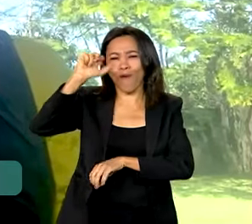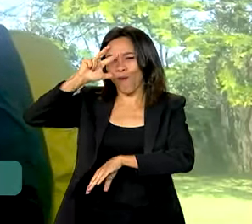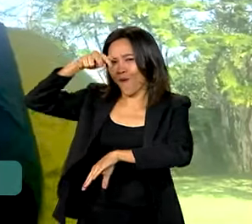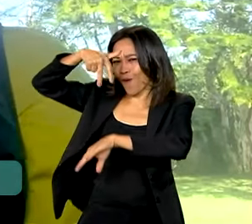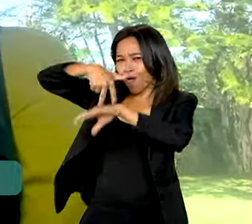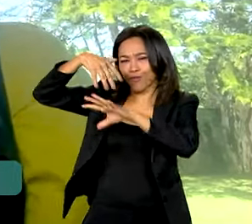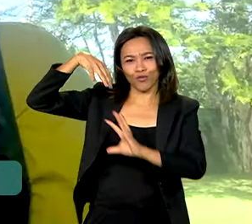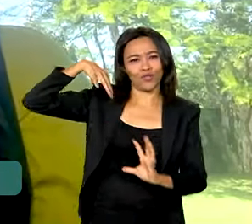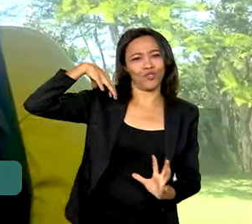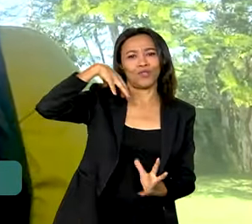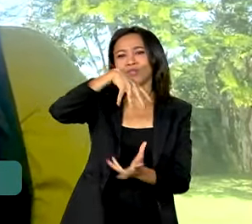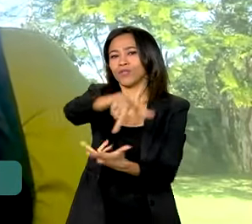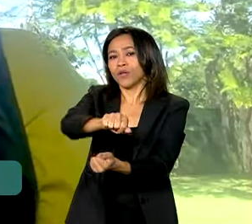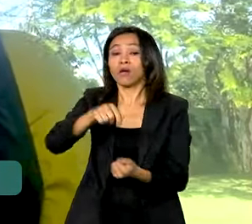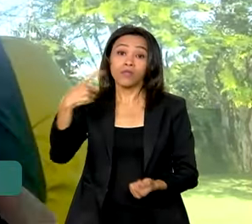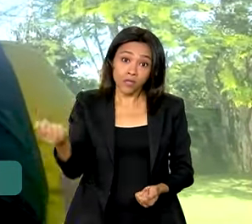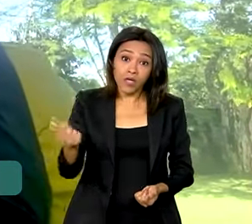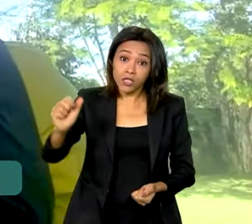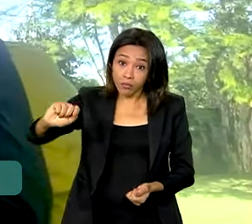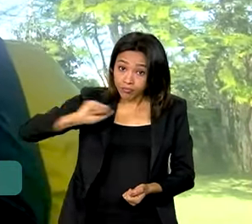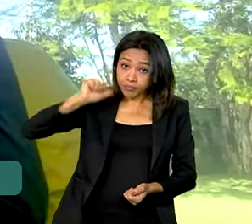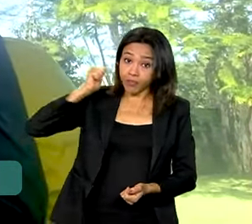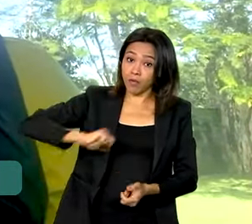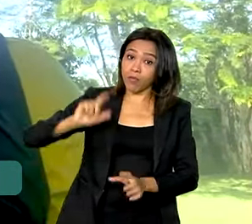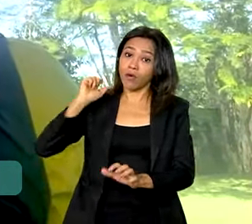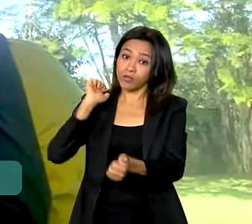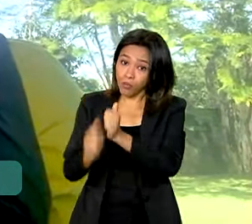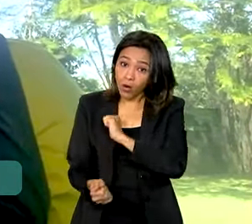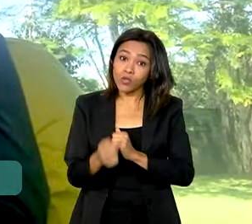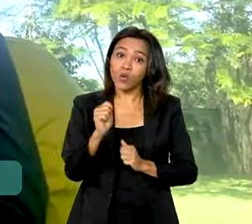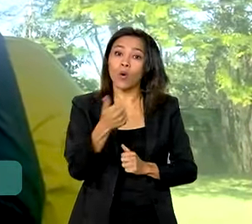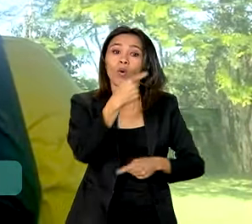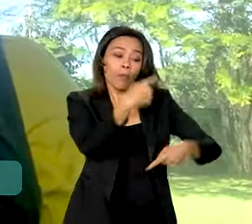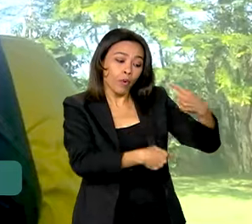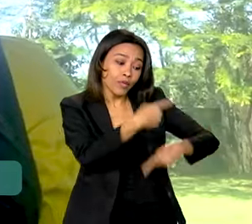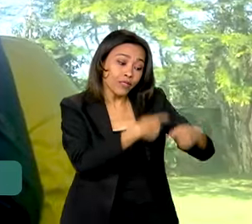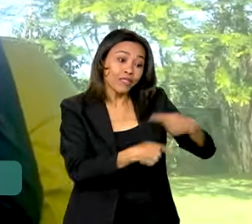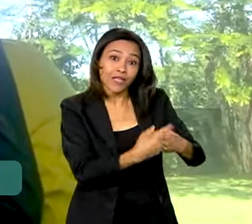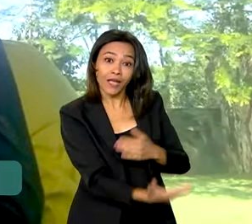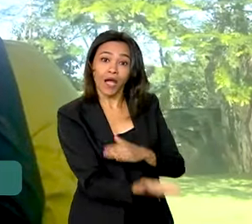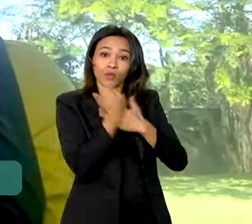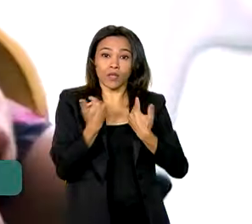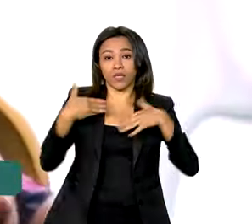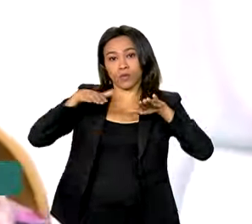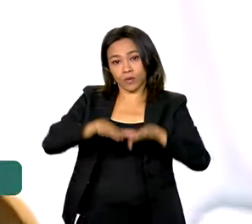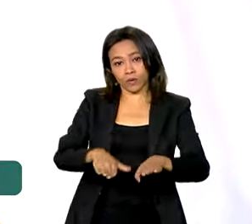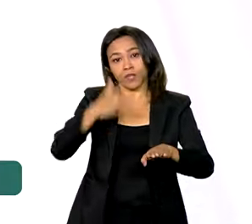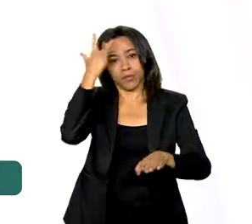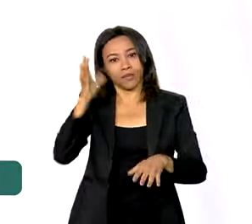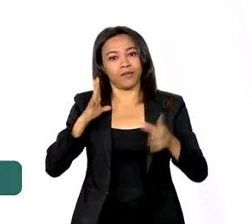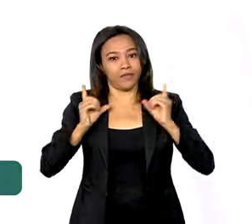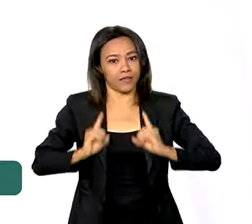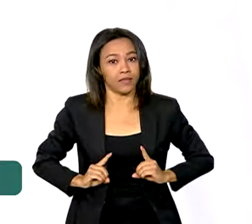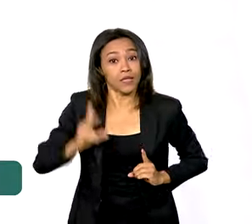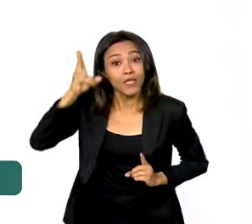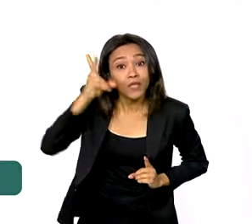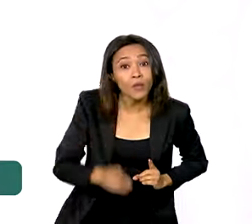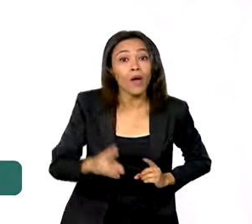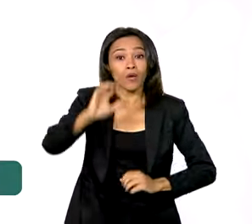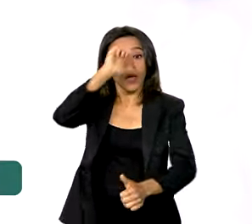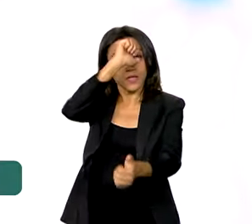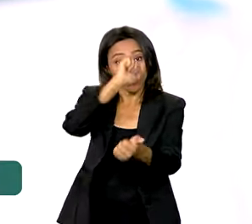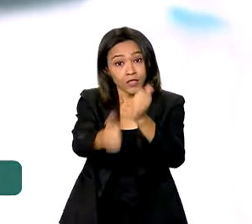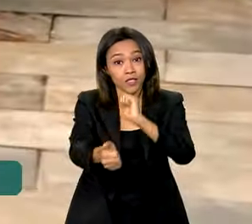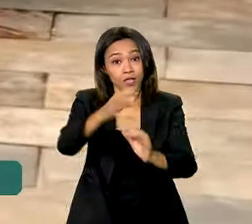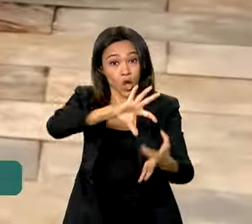mundial, seja por meio do Bolsa Atleta, seja por outras políticas públicas de inclusão da pessoa com deficiência. Assim como na Olimpíada, o